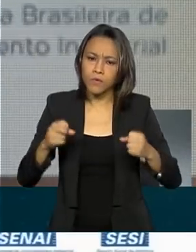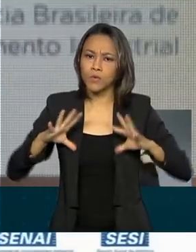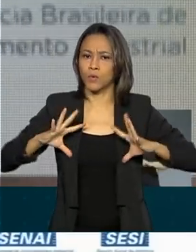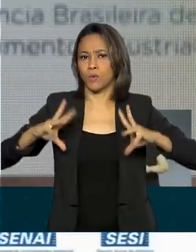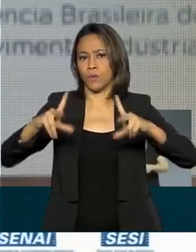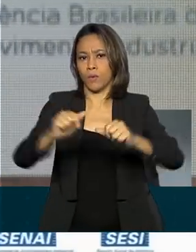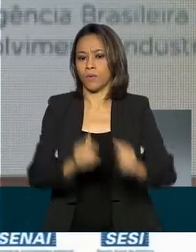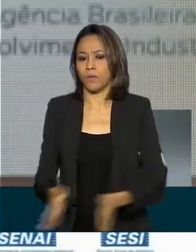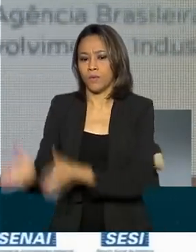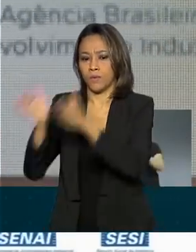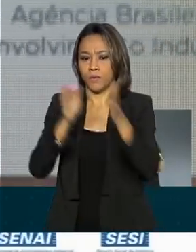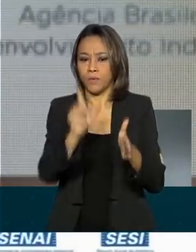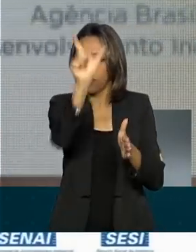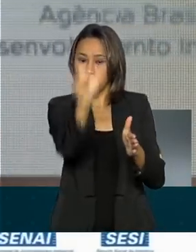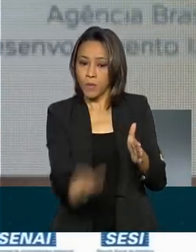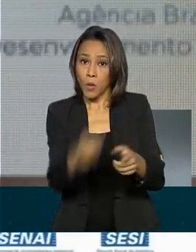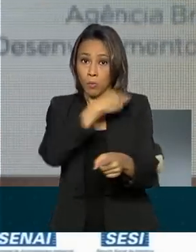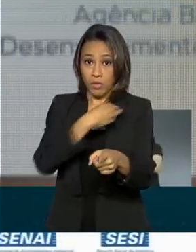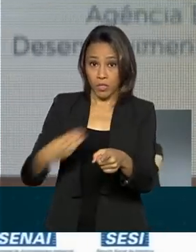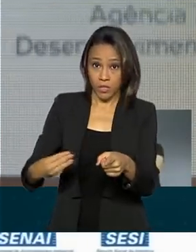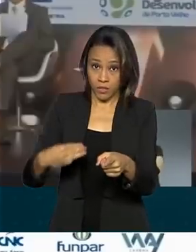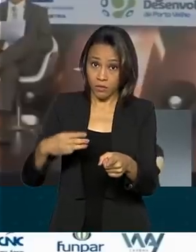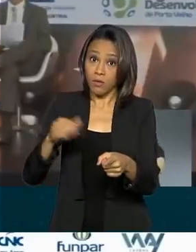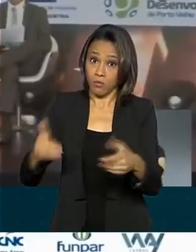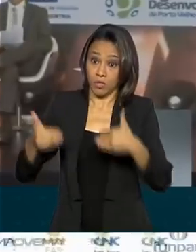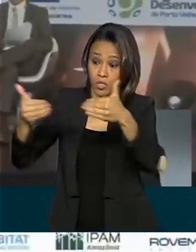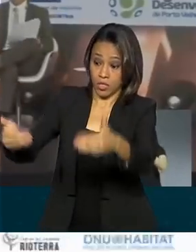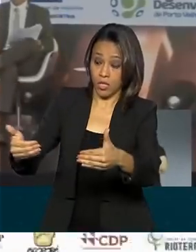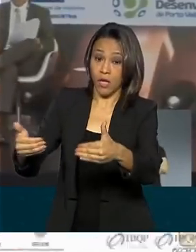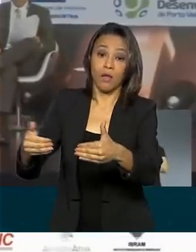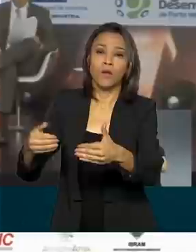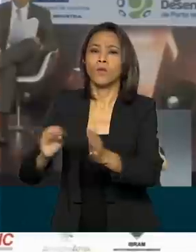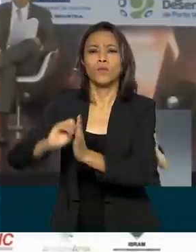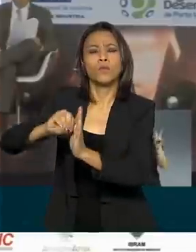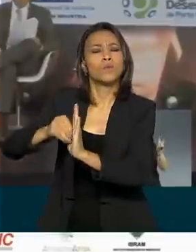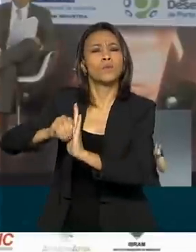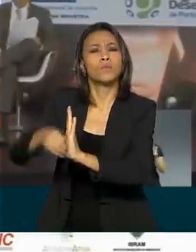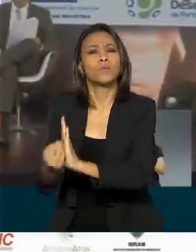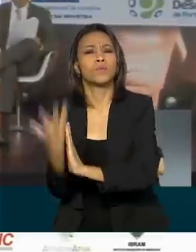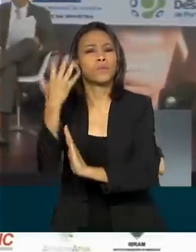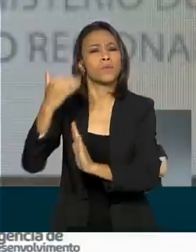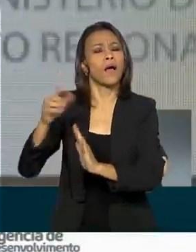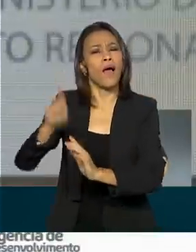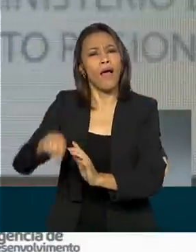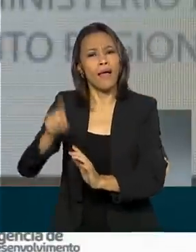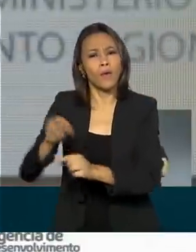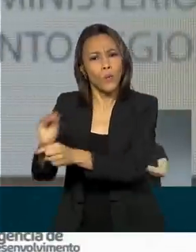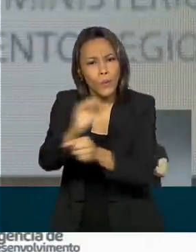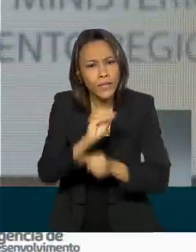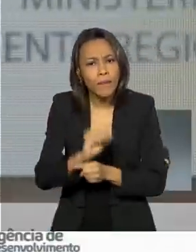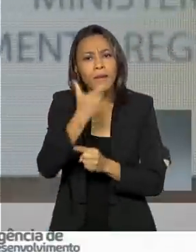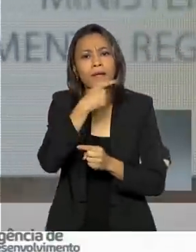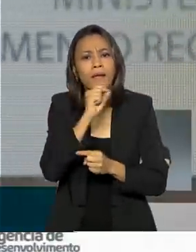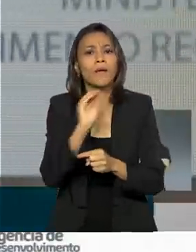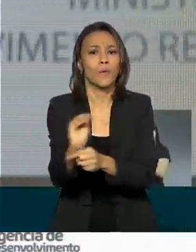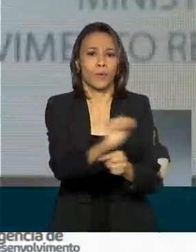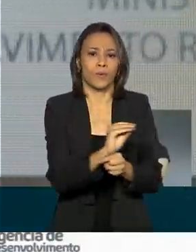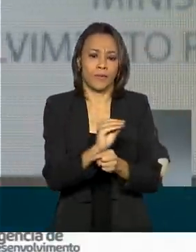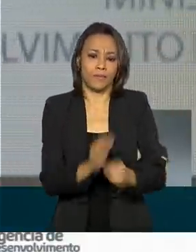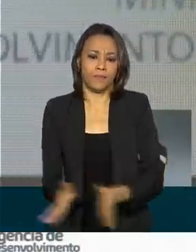o Ministério do Meio Ambiente, uma alternativa é remunerar quem cuida da floresta. Pela primeira vez,